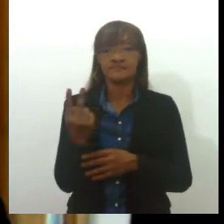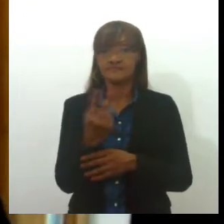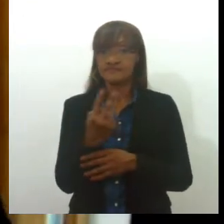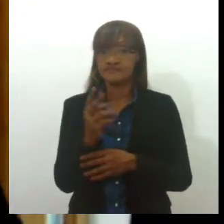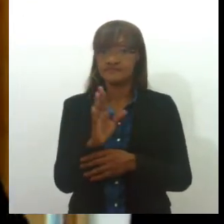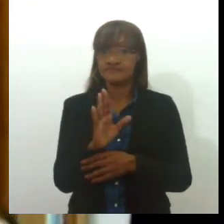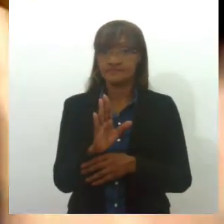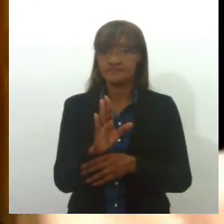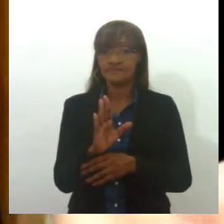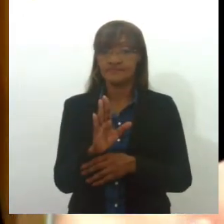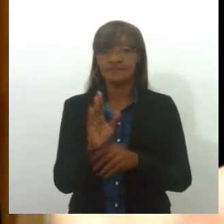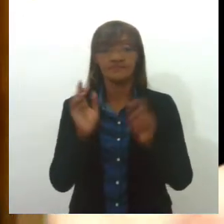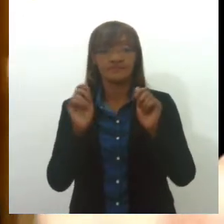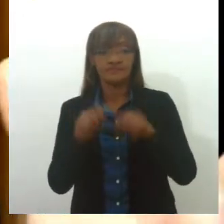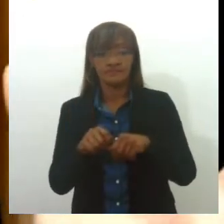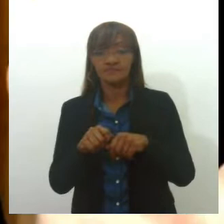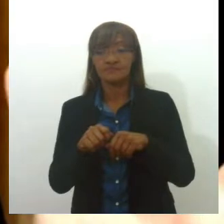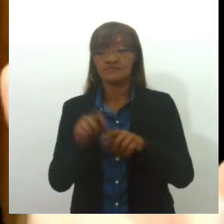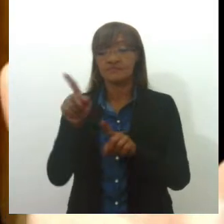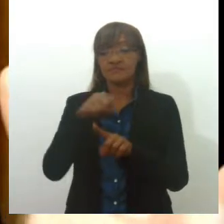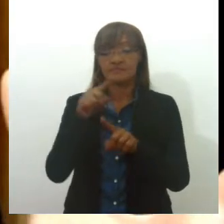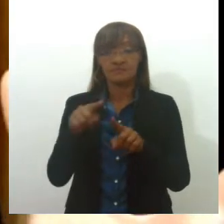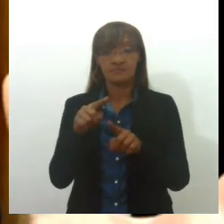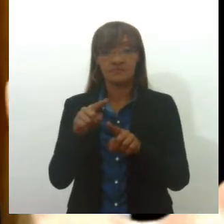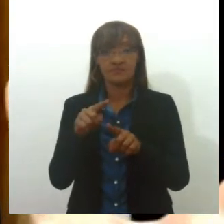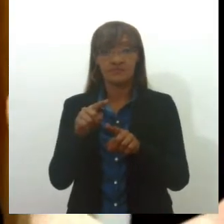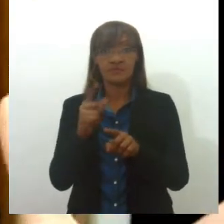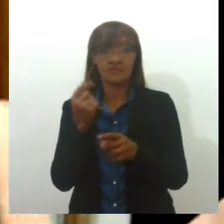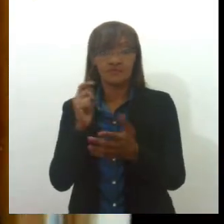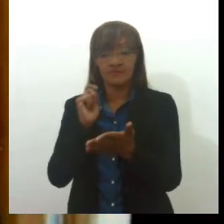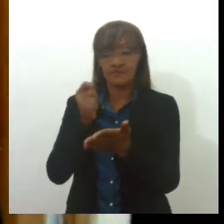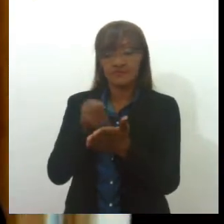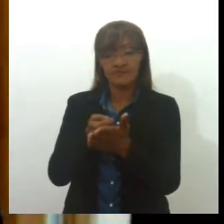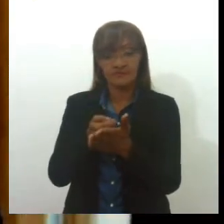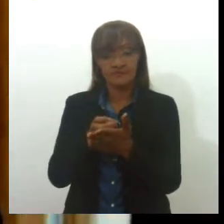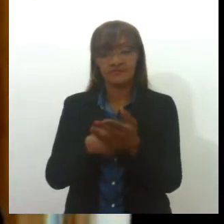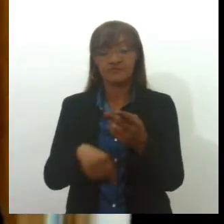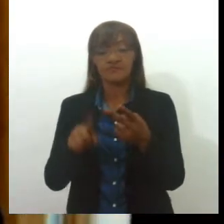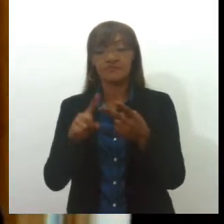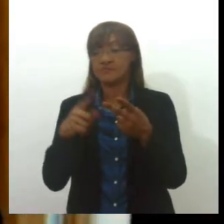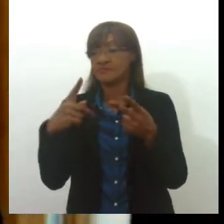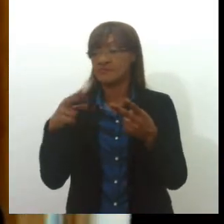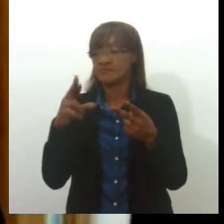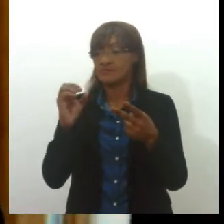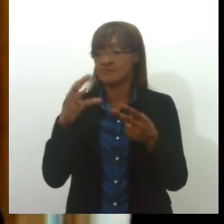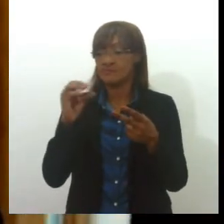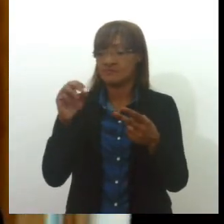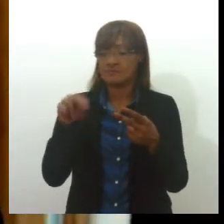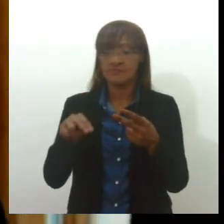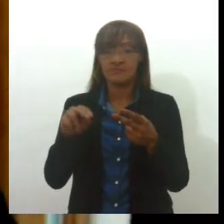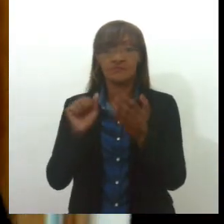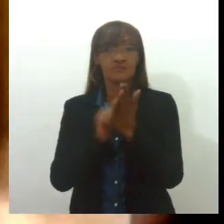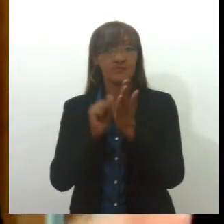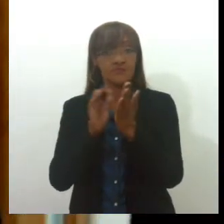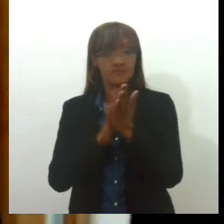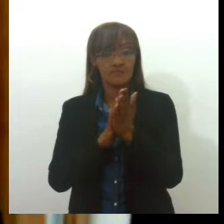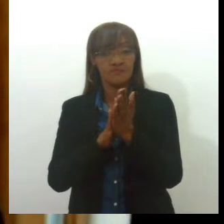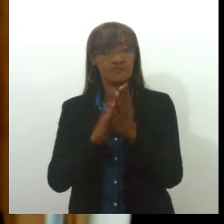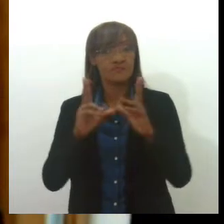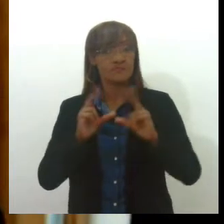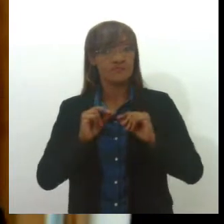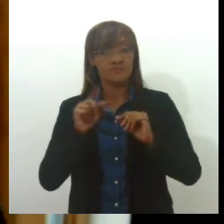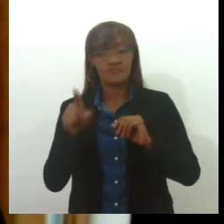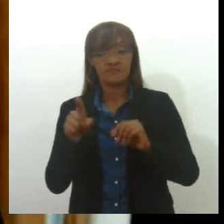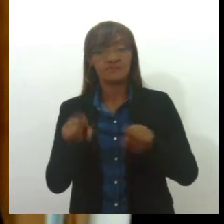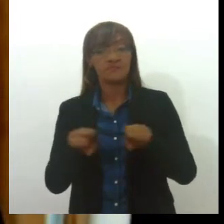Temos a possibilidade de considerar quitado o débito e, no descumprimento, o PROCON pode aplicar também uma multa para a empresa. Tudo isso